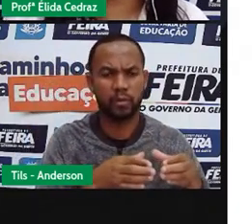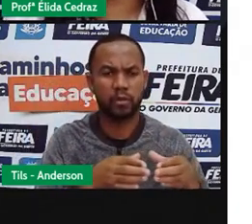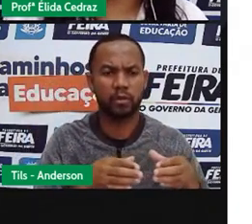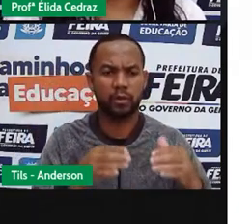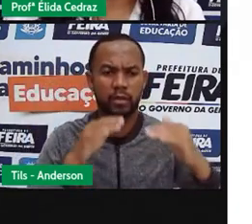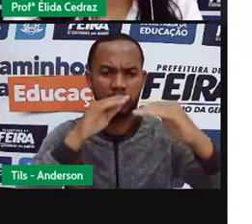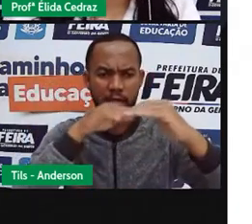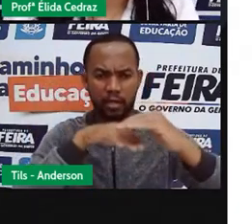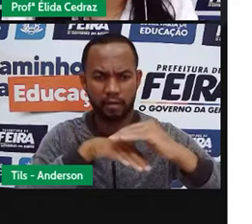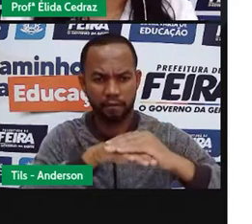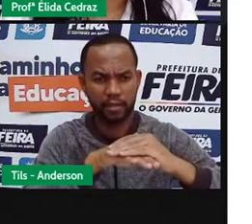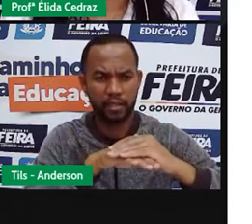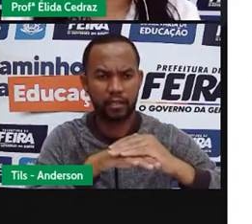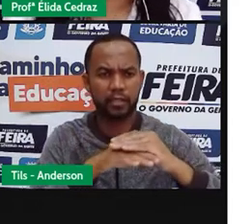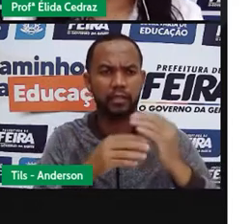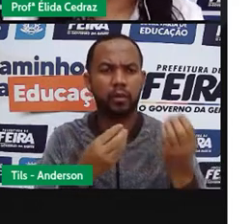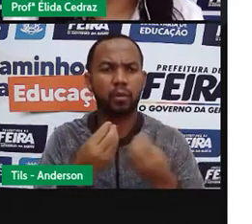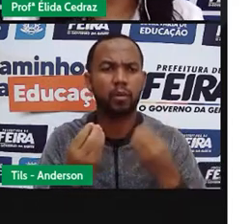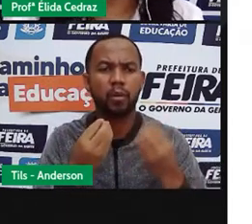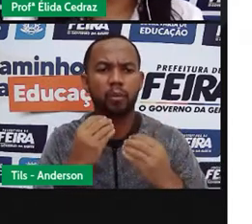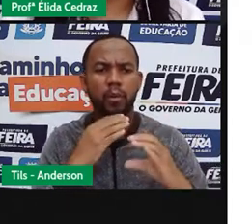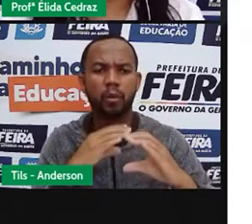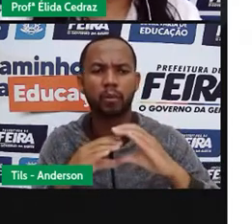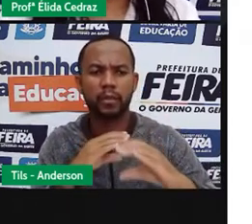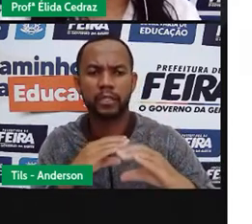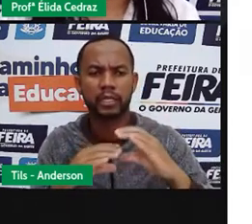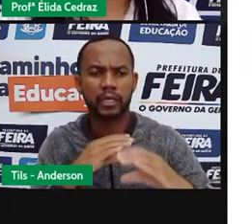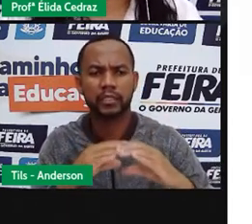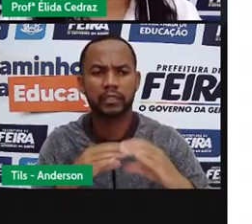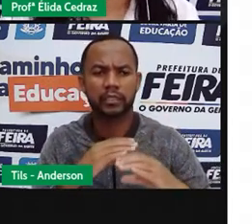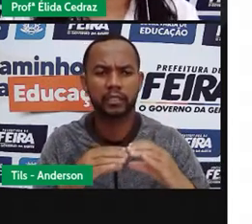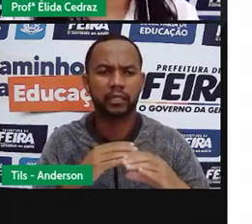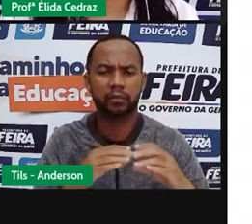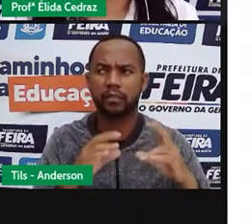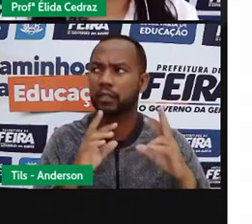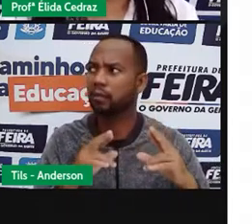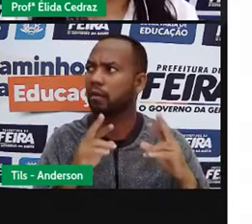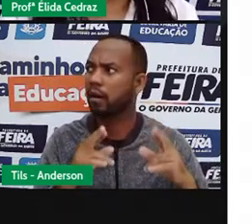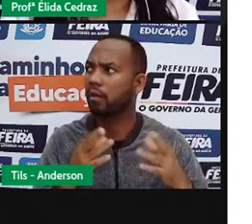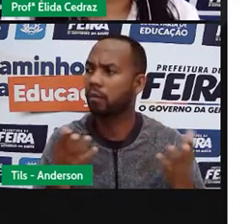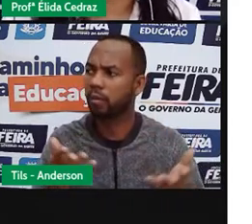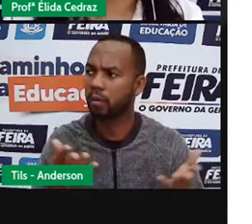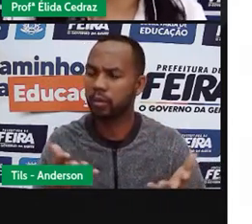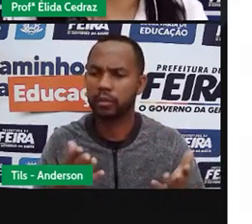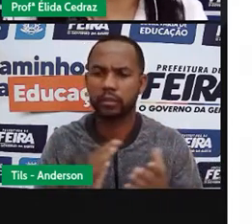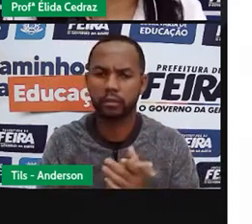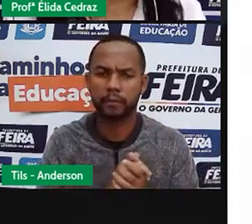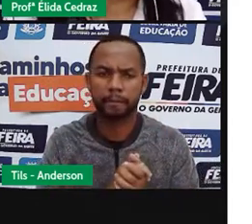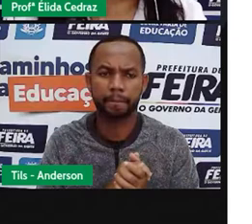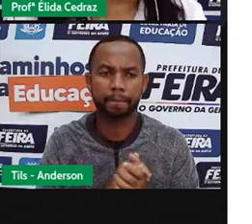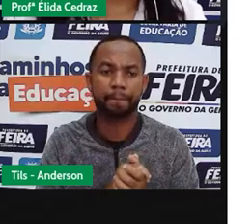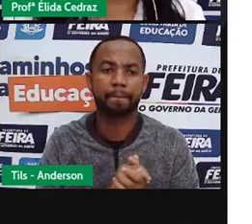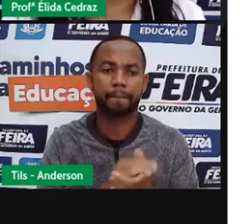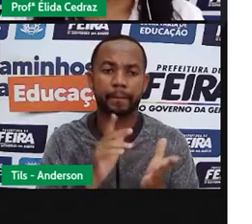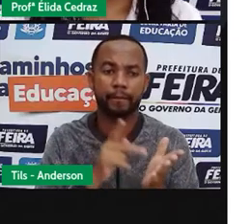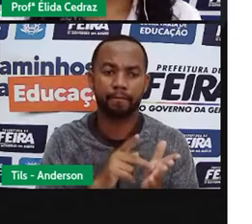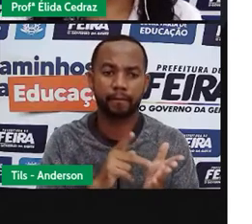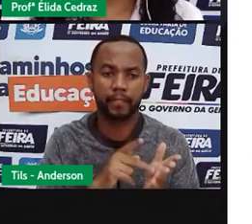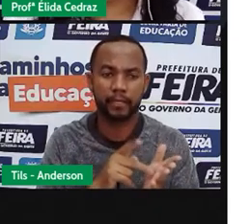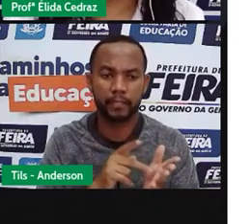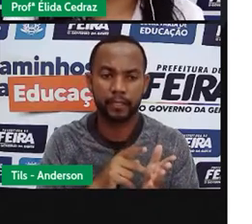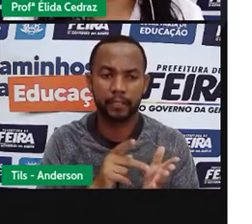cavernas, não poder se comunicar como nós nos comunicamos hoje? É verdade,